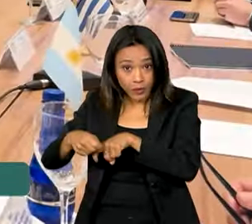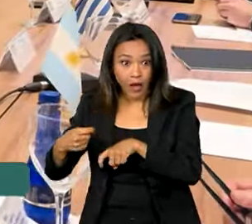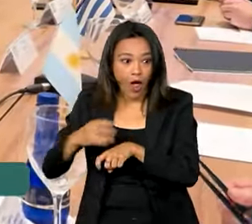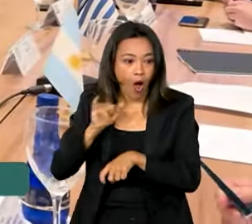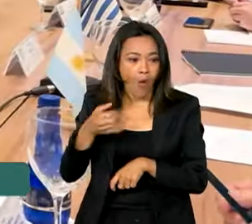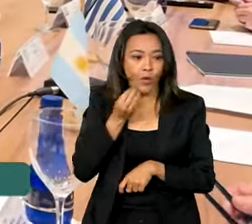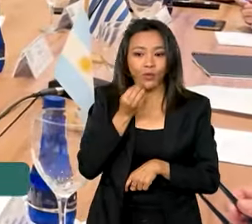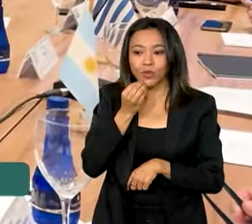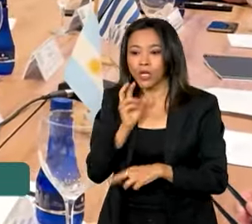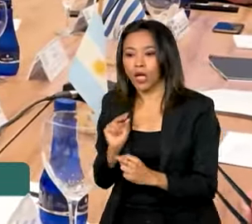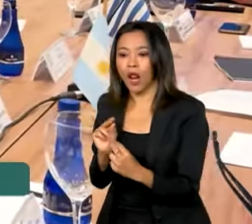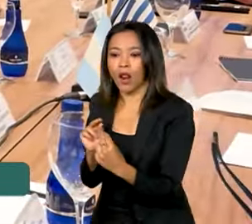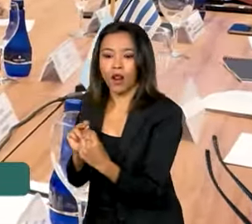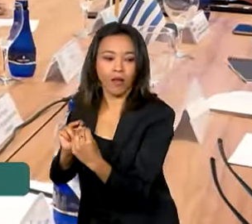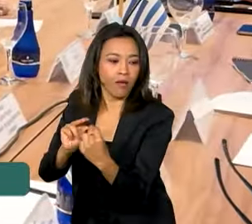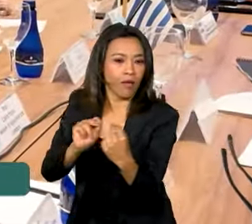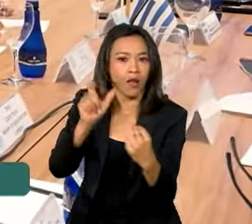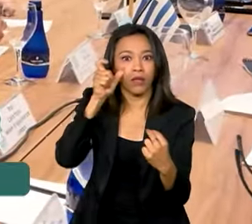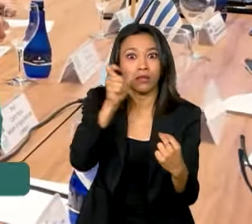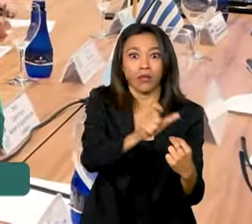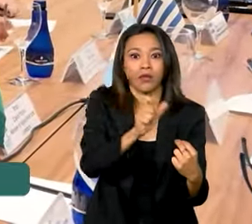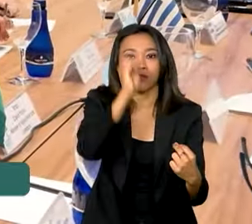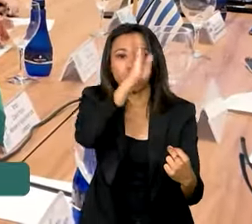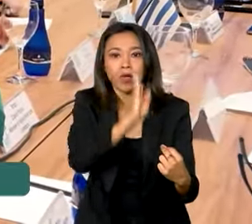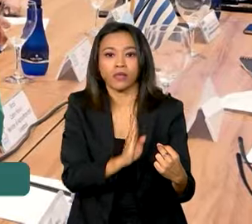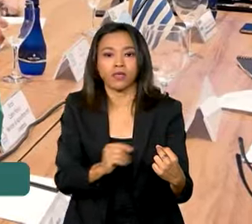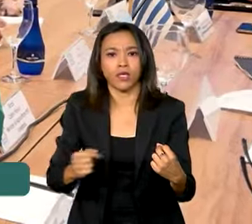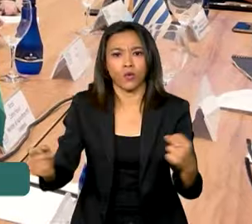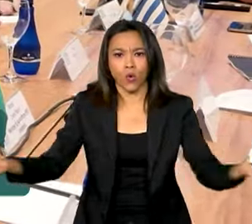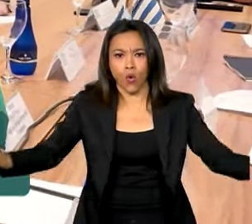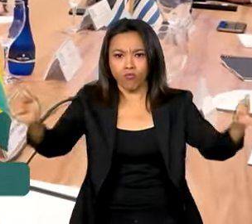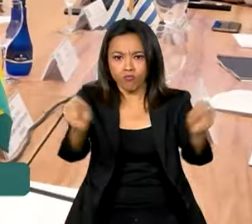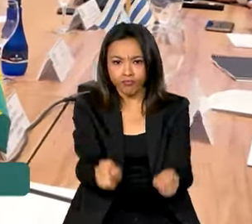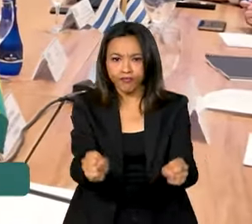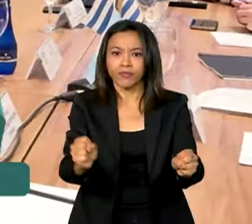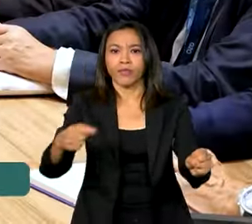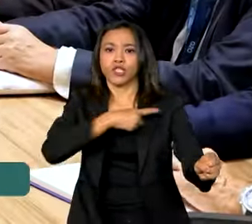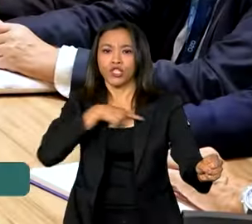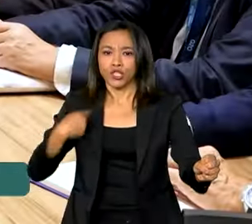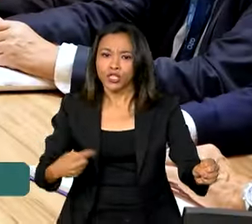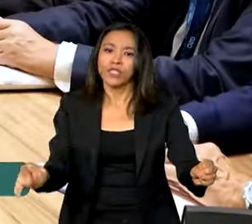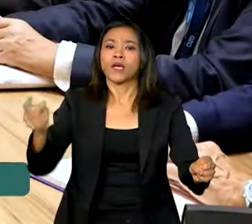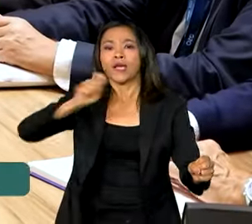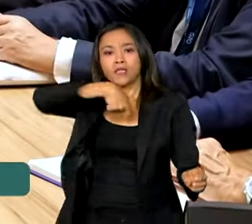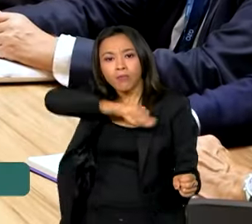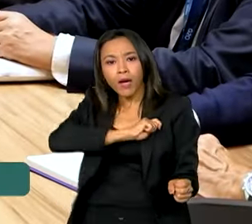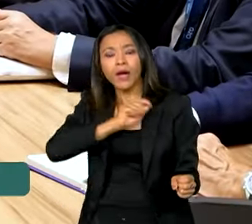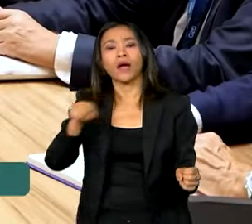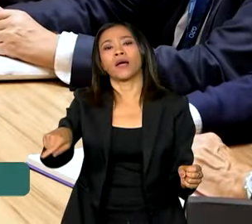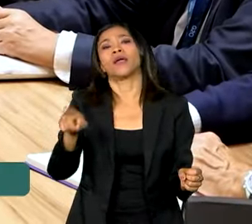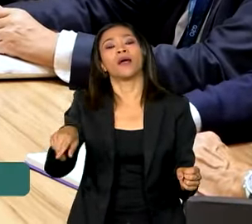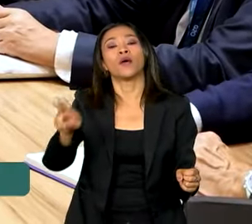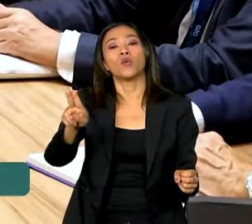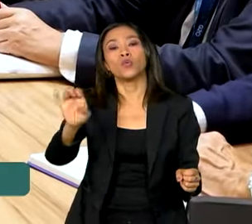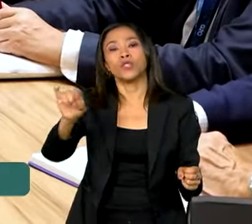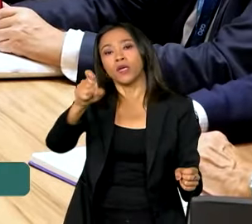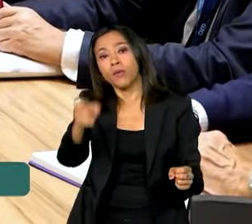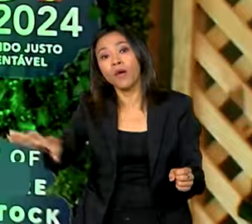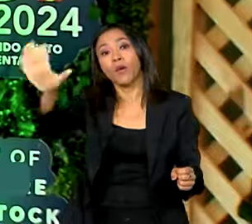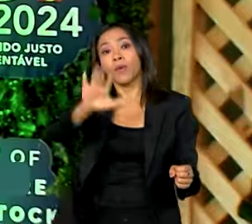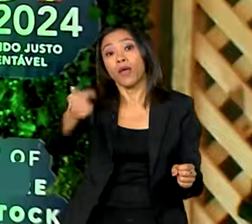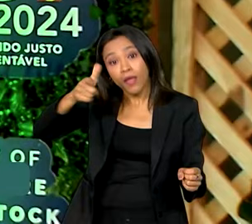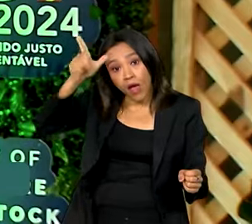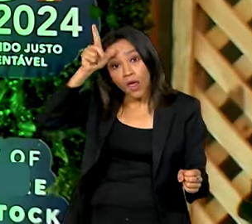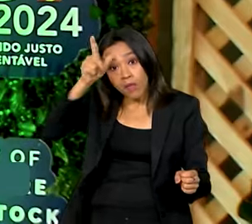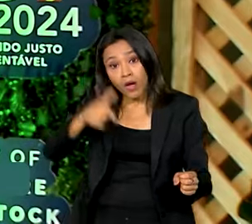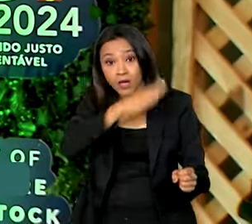assuntos de interesse do Brasil em reuniões bilaterais com ministros da China, Espanha, União Europeia e Alemanha.